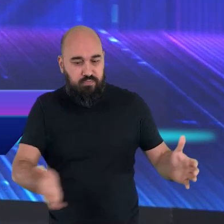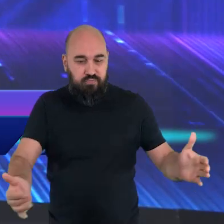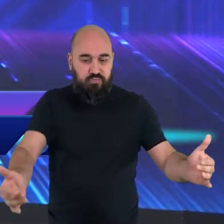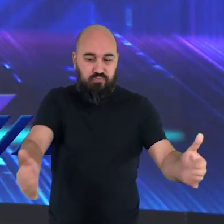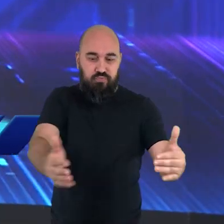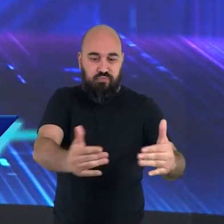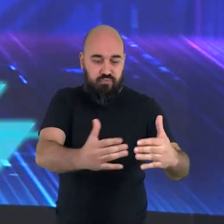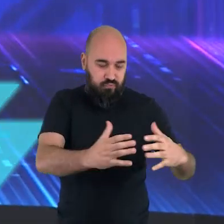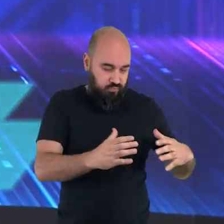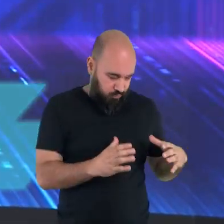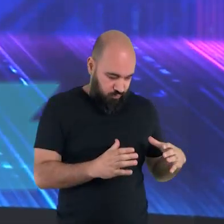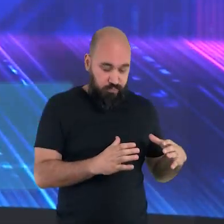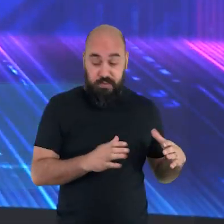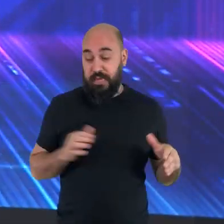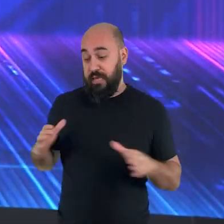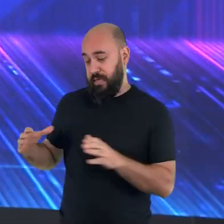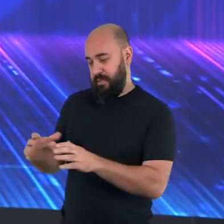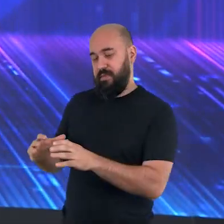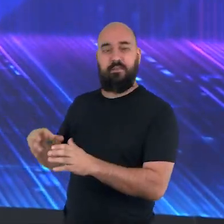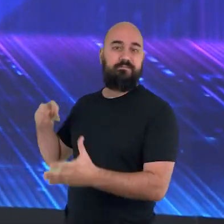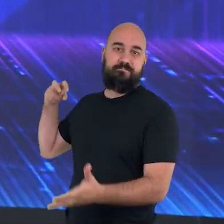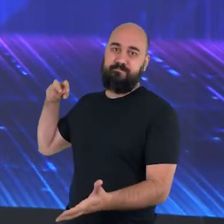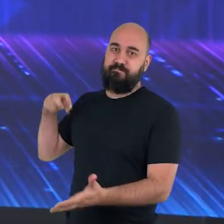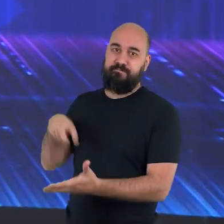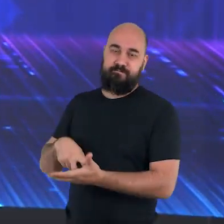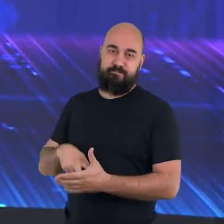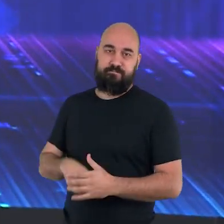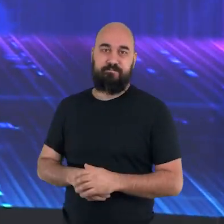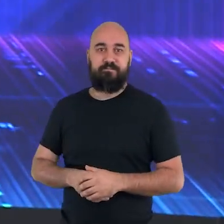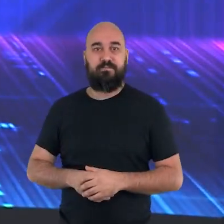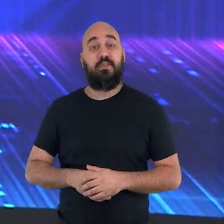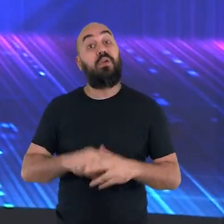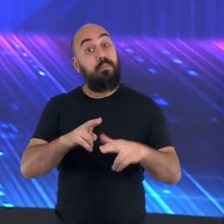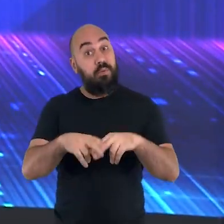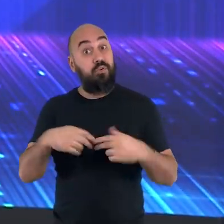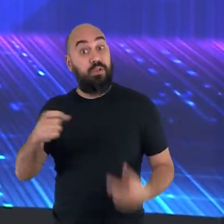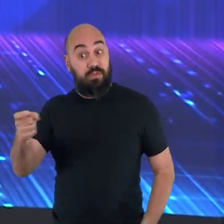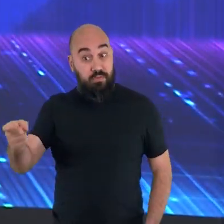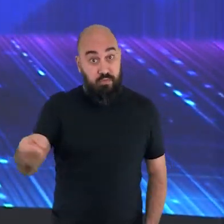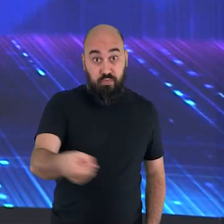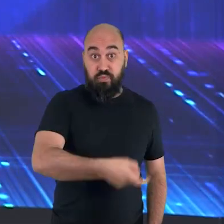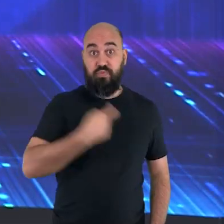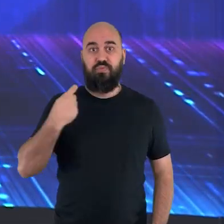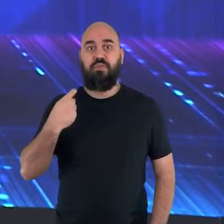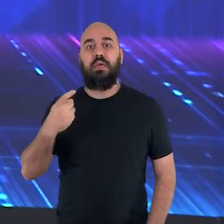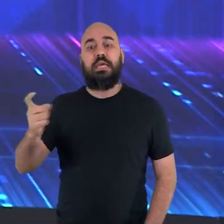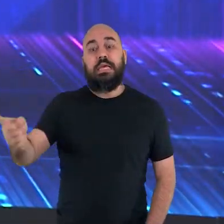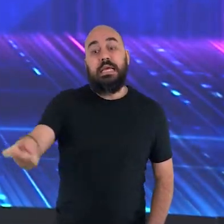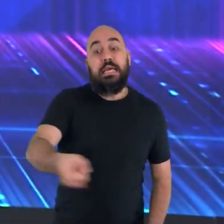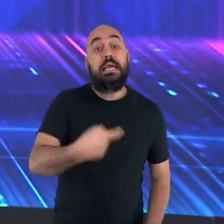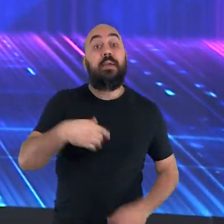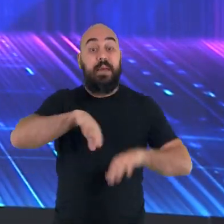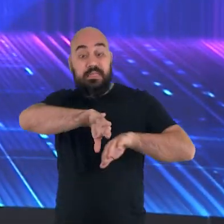Por isso que ele passa a ceifa. Ele vem para separar o que é dele e o que não é dele.